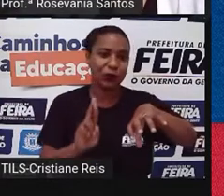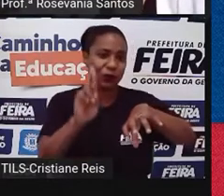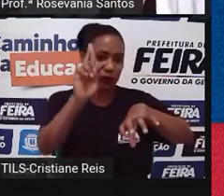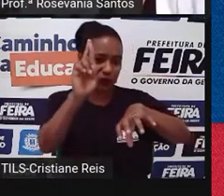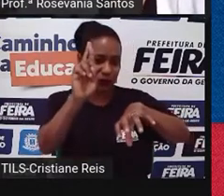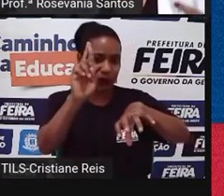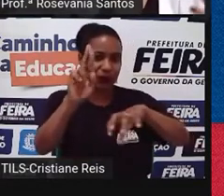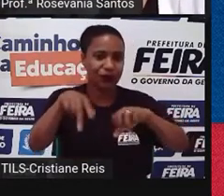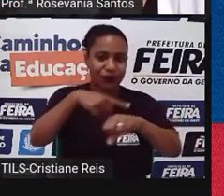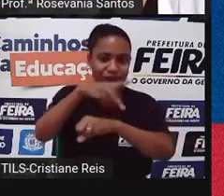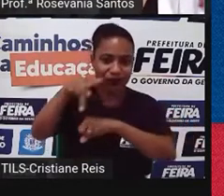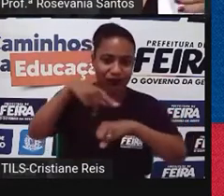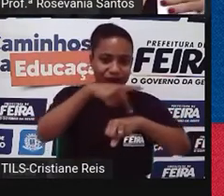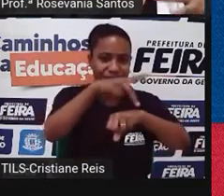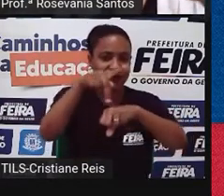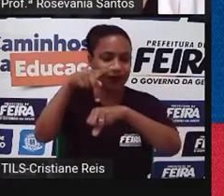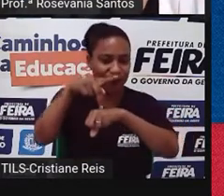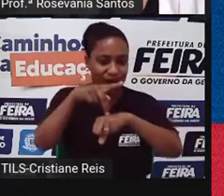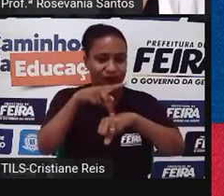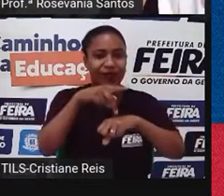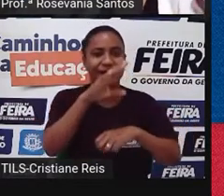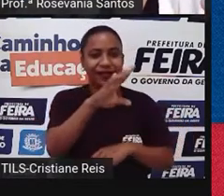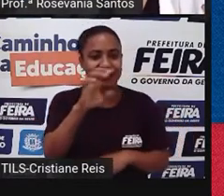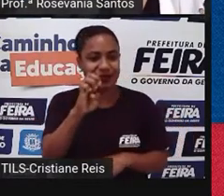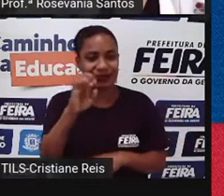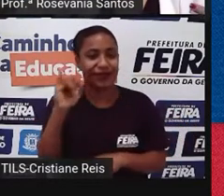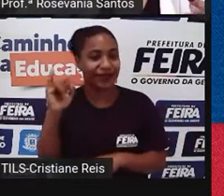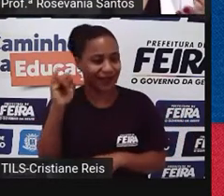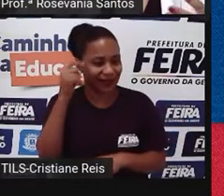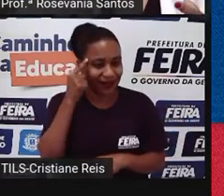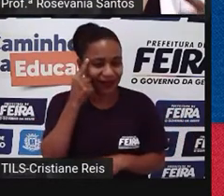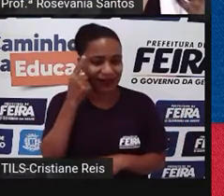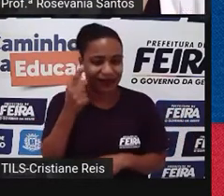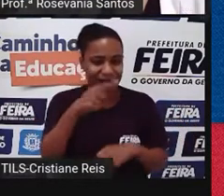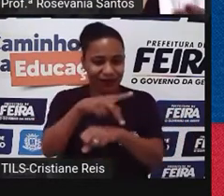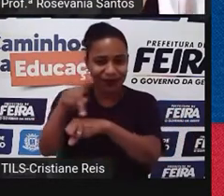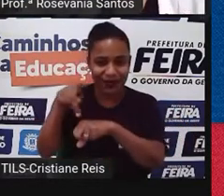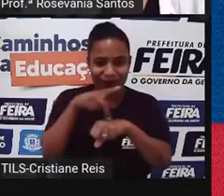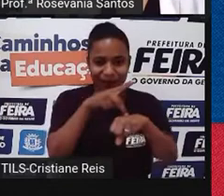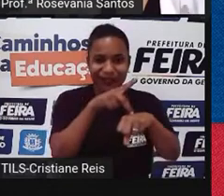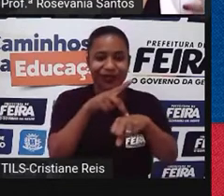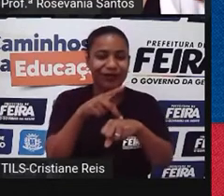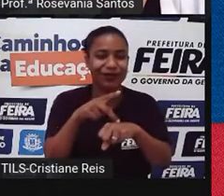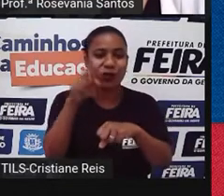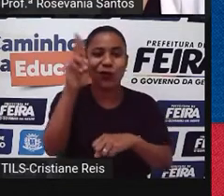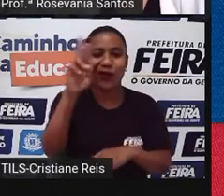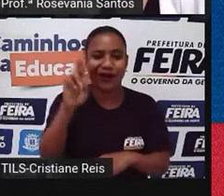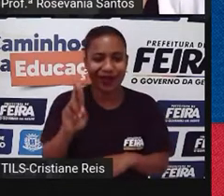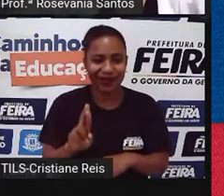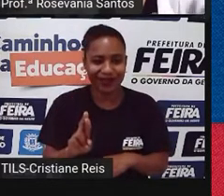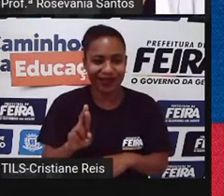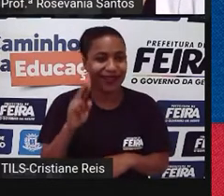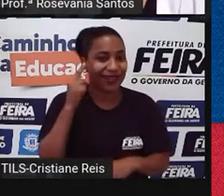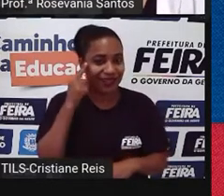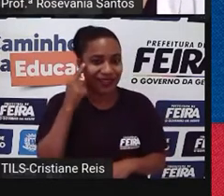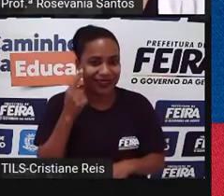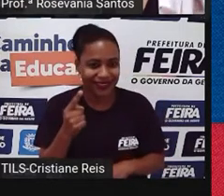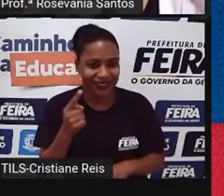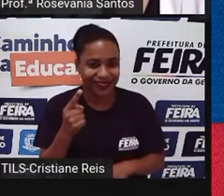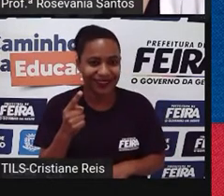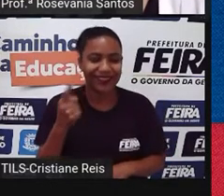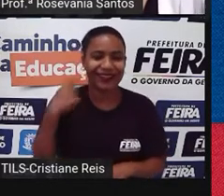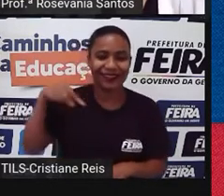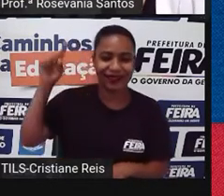países, né, da SEI, que representa, né, toda essa questão da União Soviética e tudo. Então, quando era, né, fazendo